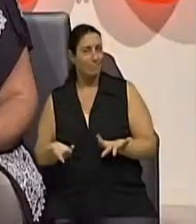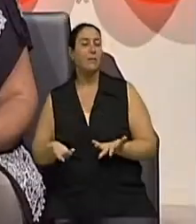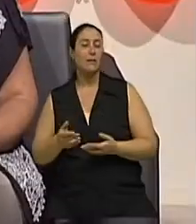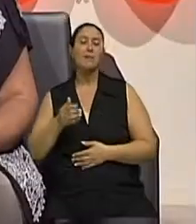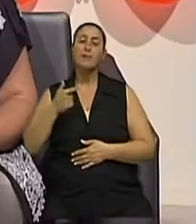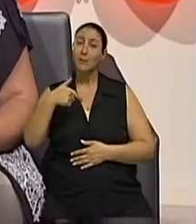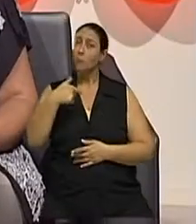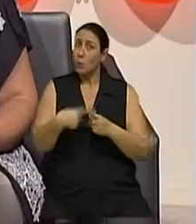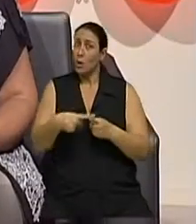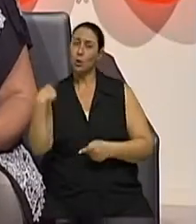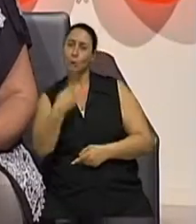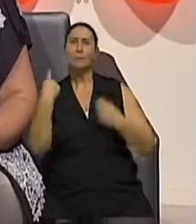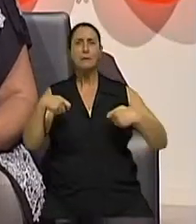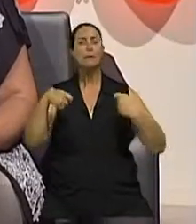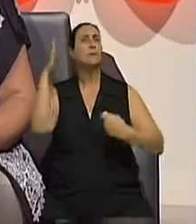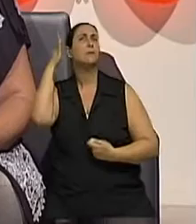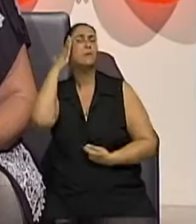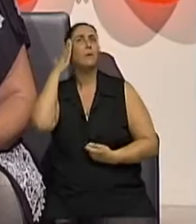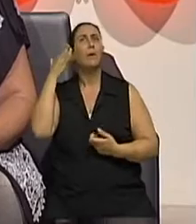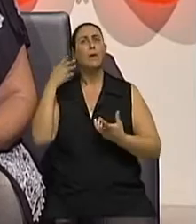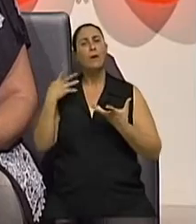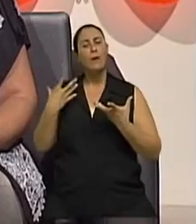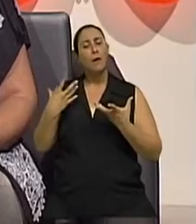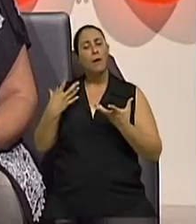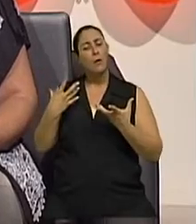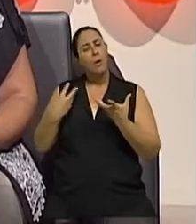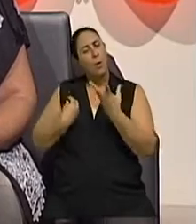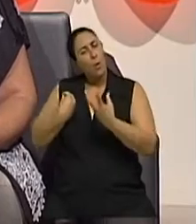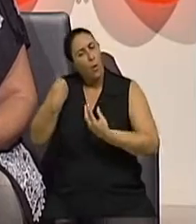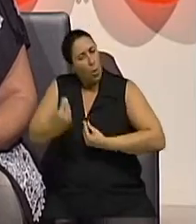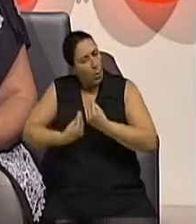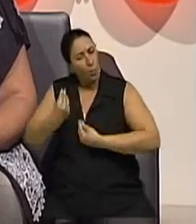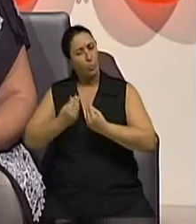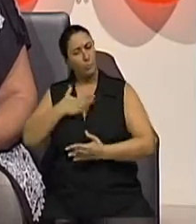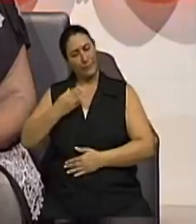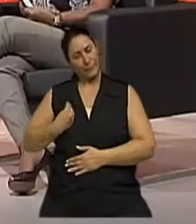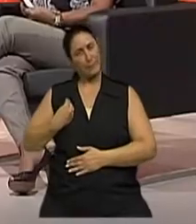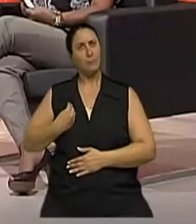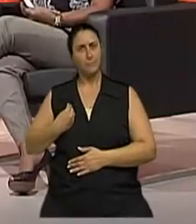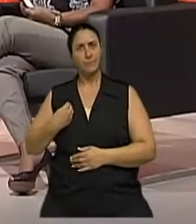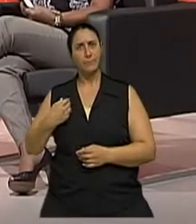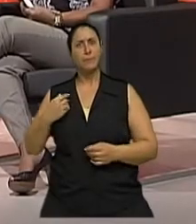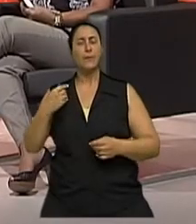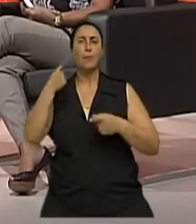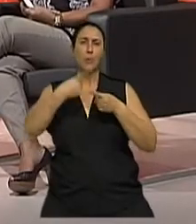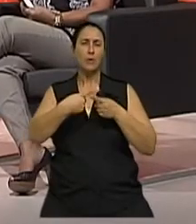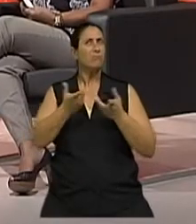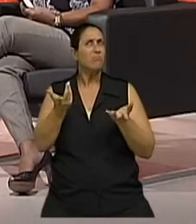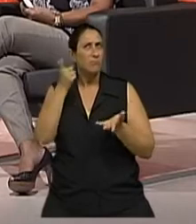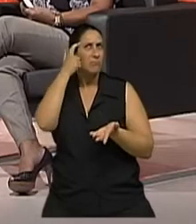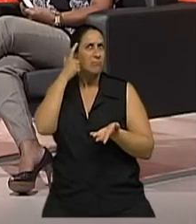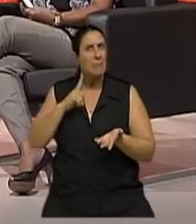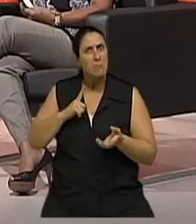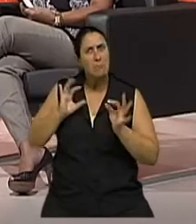possa saber exatamente que tipo de vida eu estou levando. Será que ela está mesmo na minha mão, doutor?